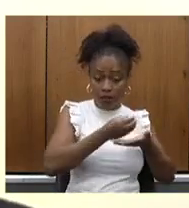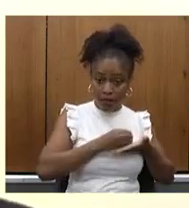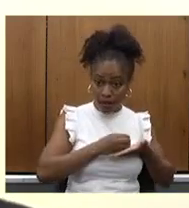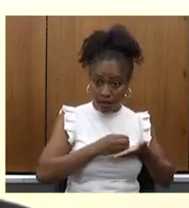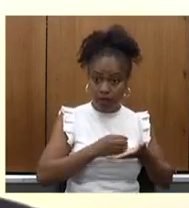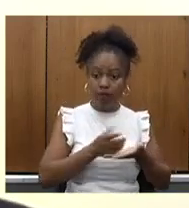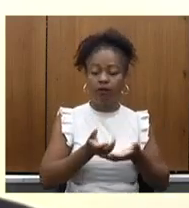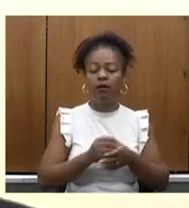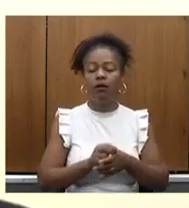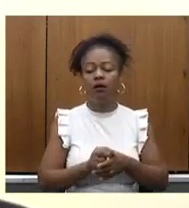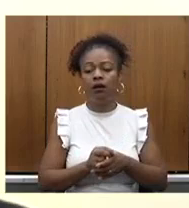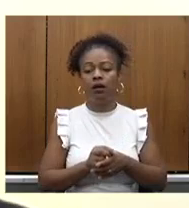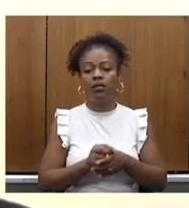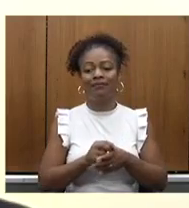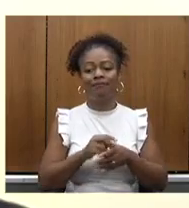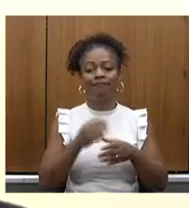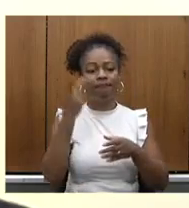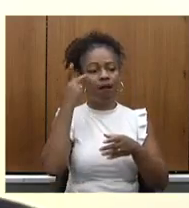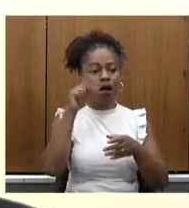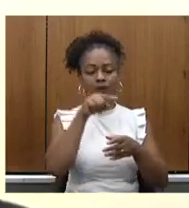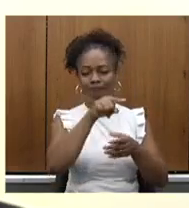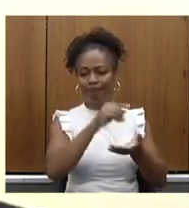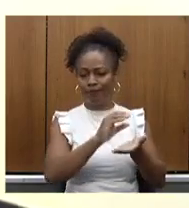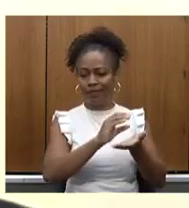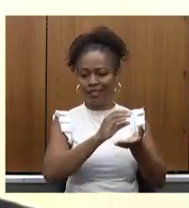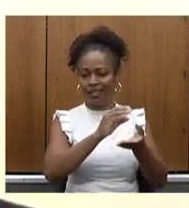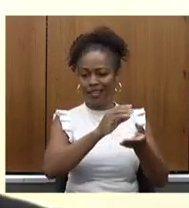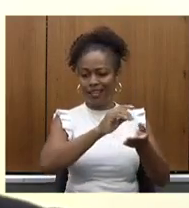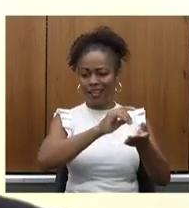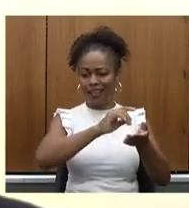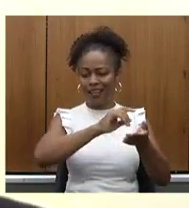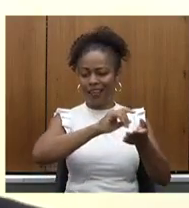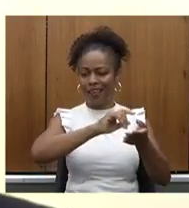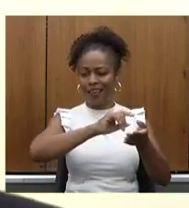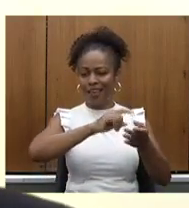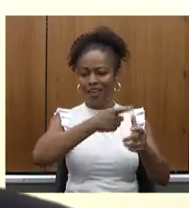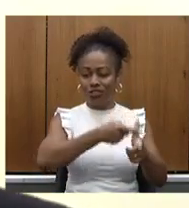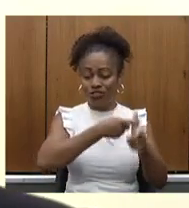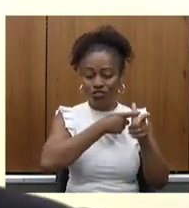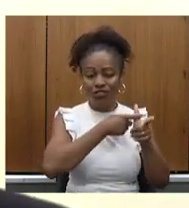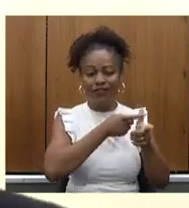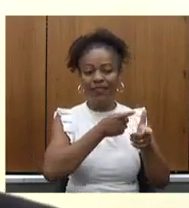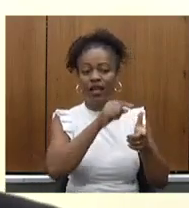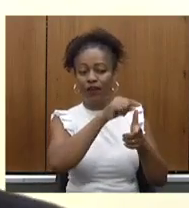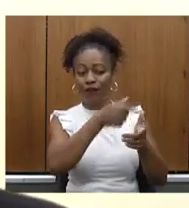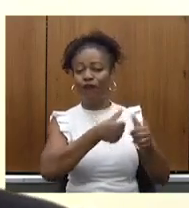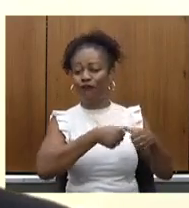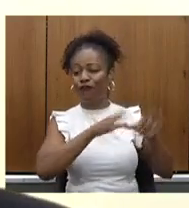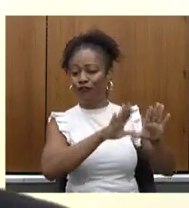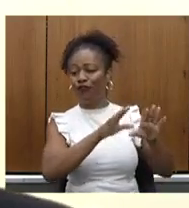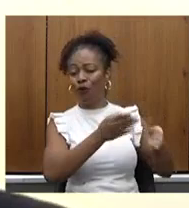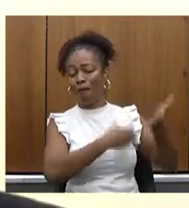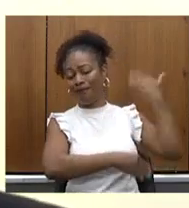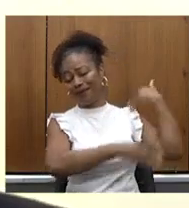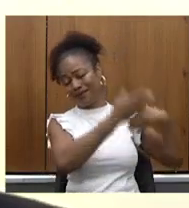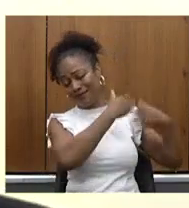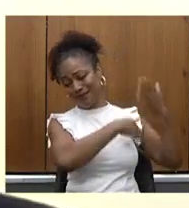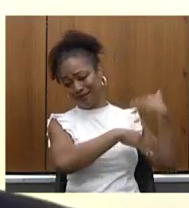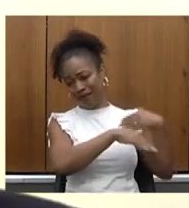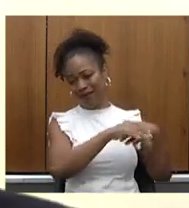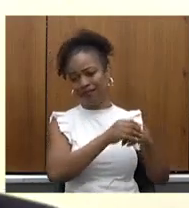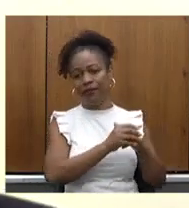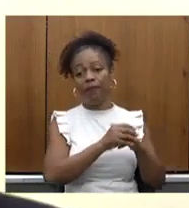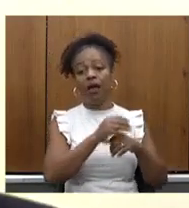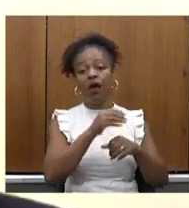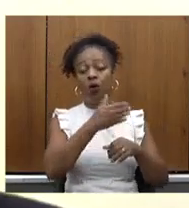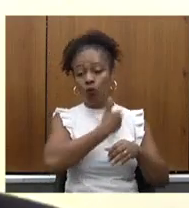repactuação da dívida que ficou do passado para que esse governo pagasse, que o governo tenha honrado de maneira muito correta,